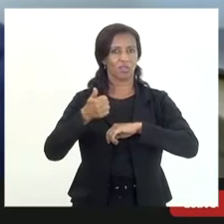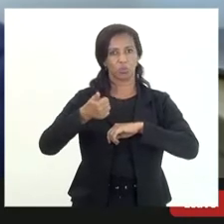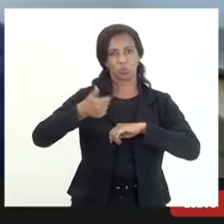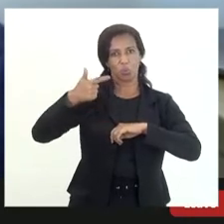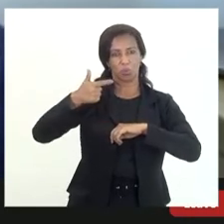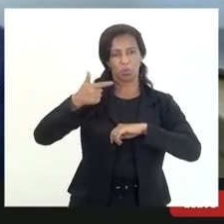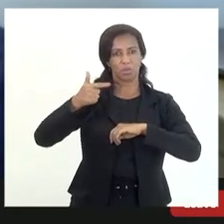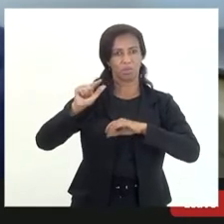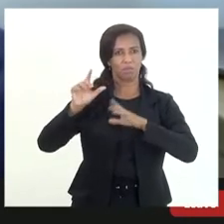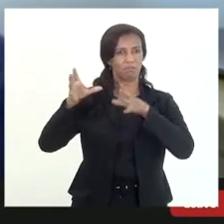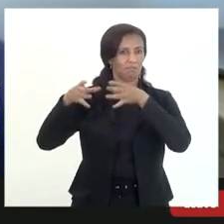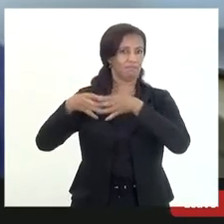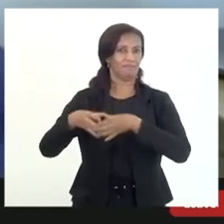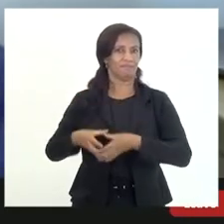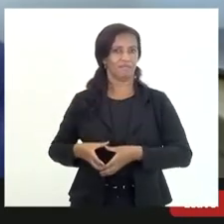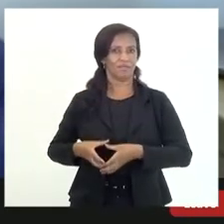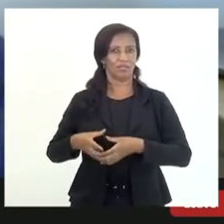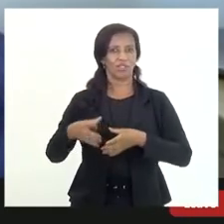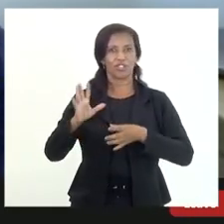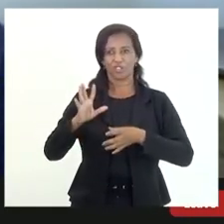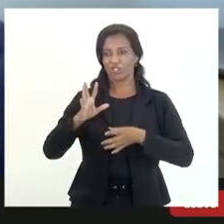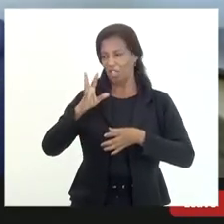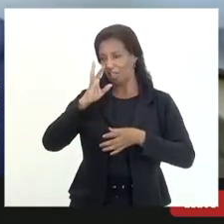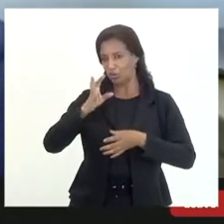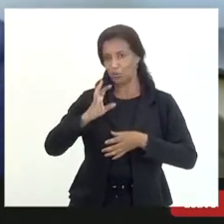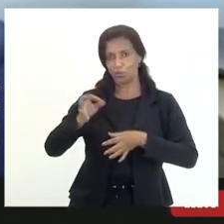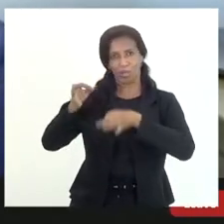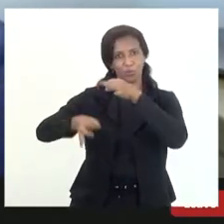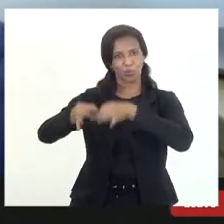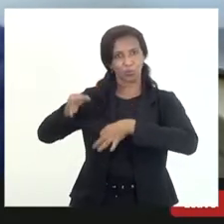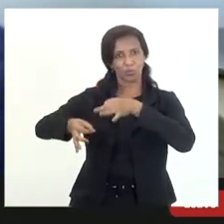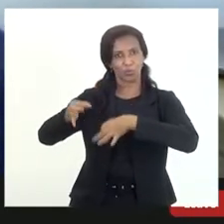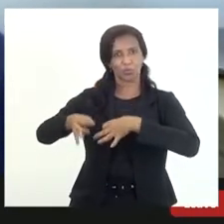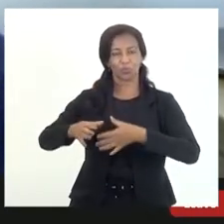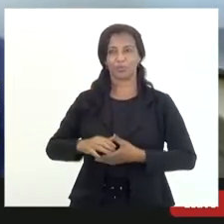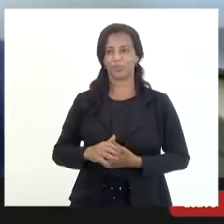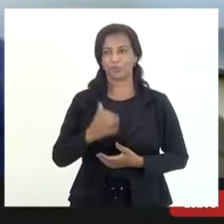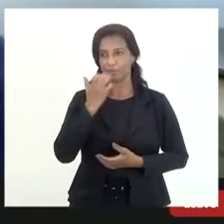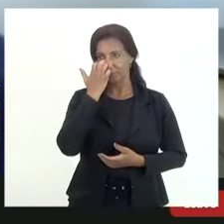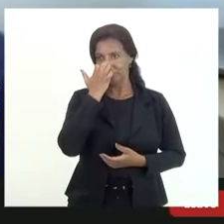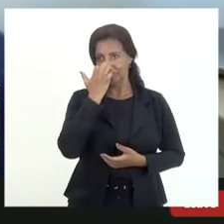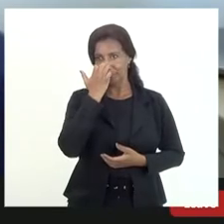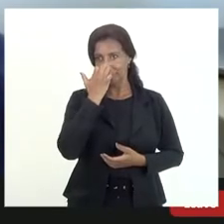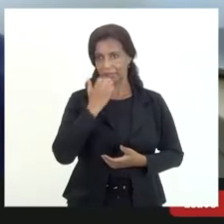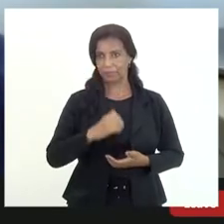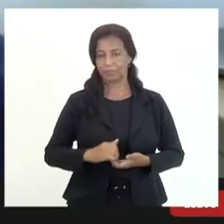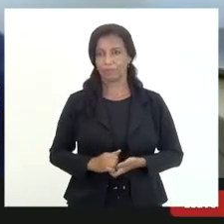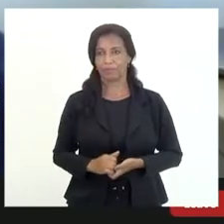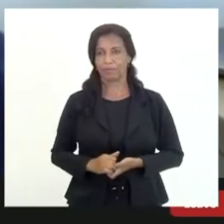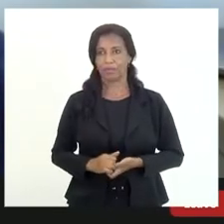de julgados administrativos em processo de cobrança